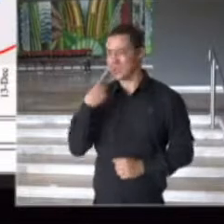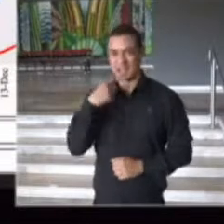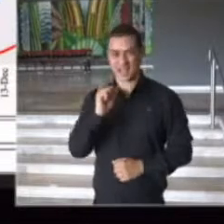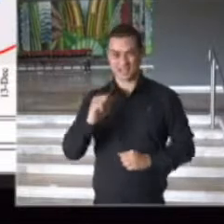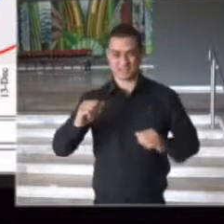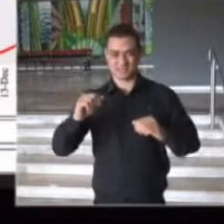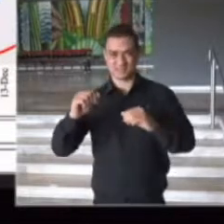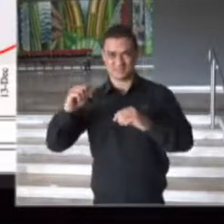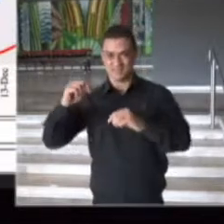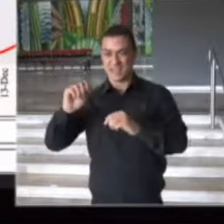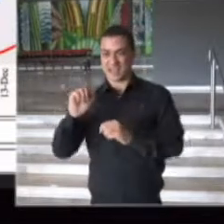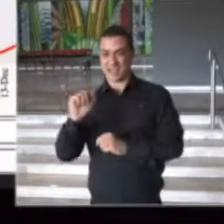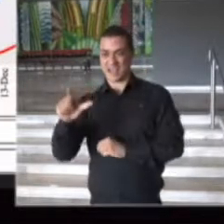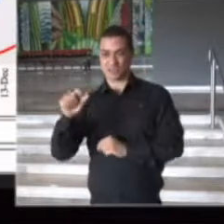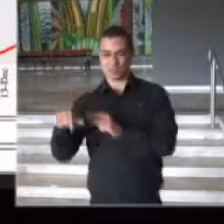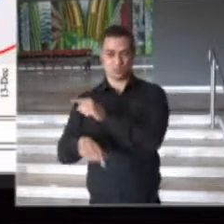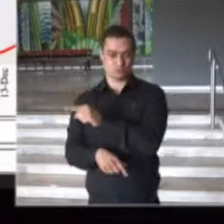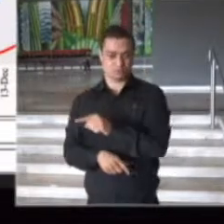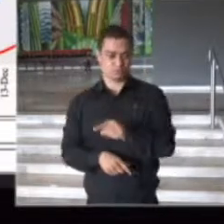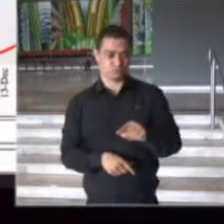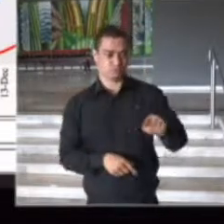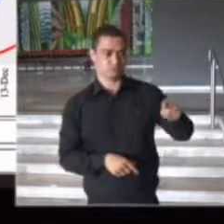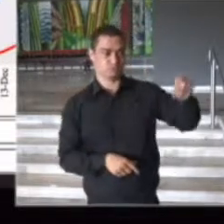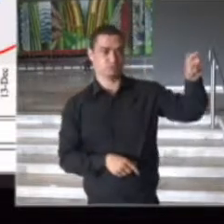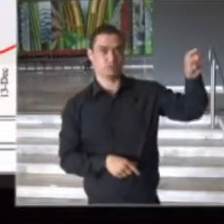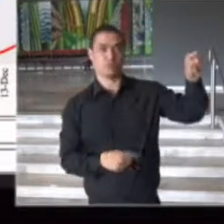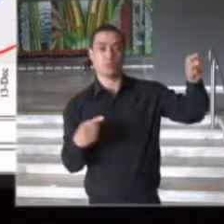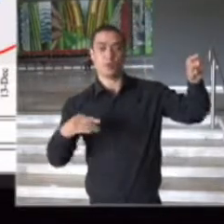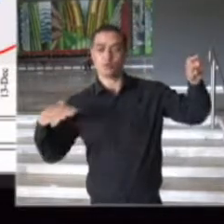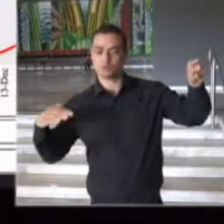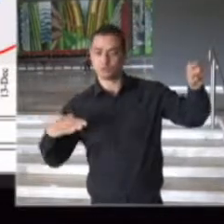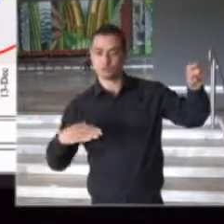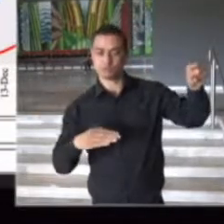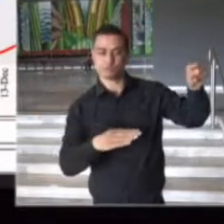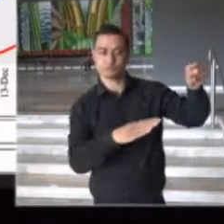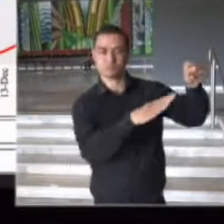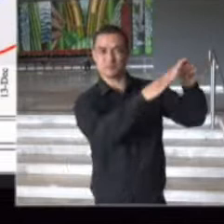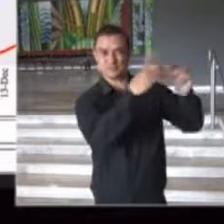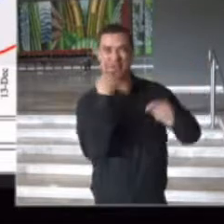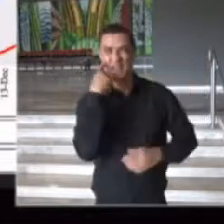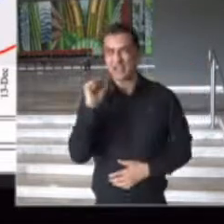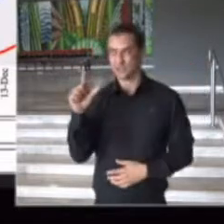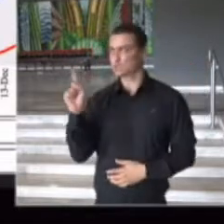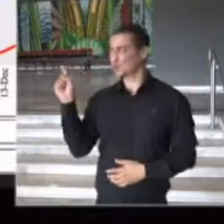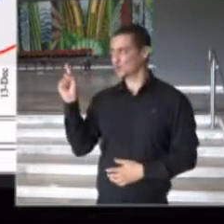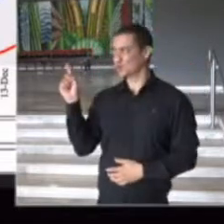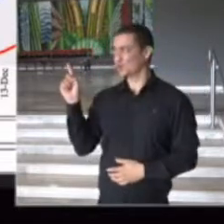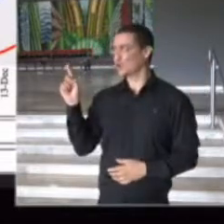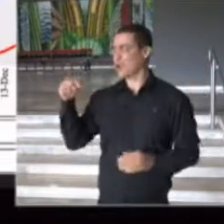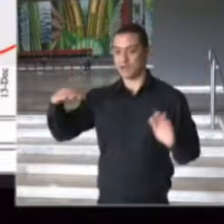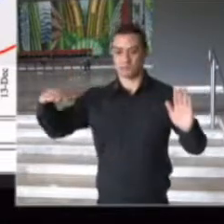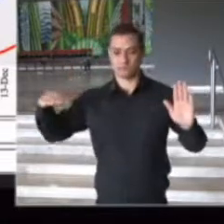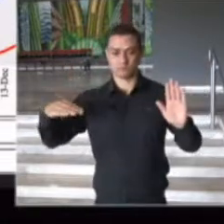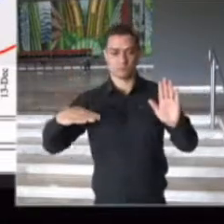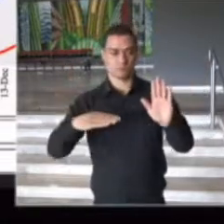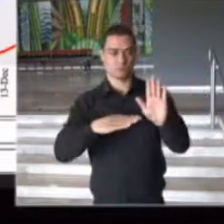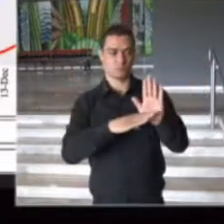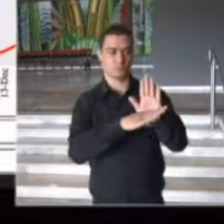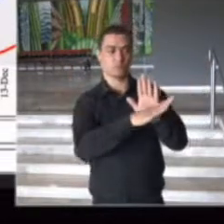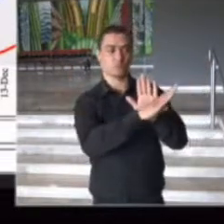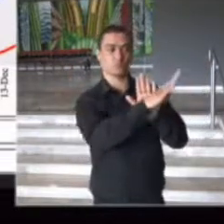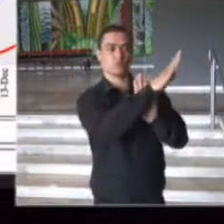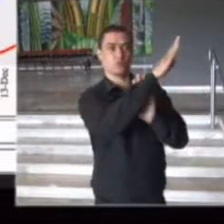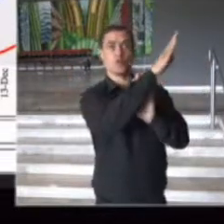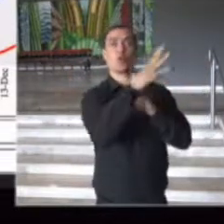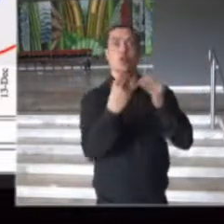nós mostramos a evolução das internações, aliás, a evolução dos novos casos em